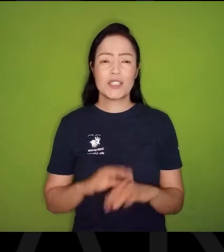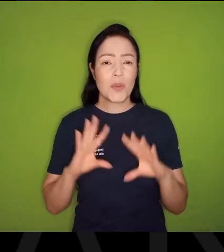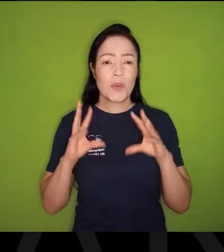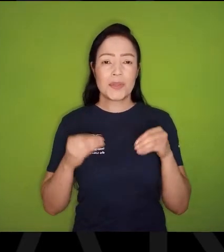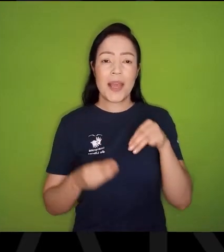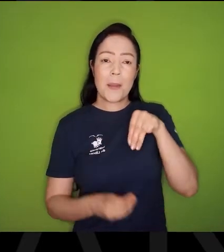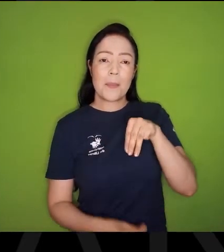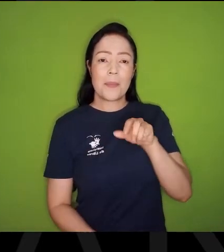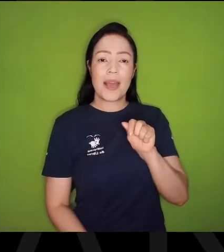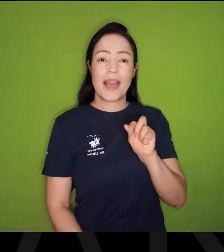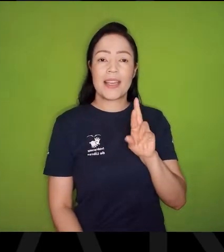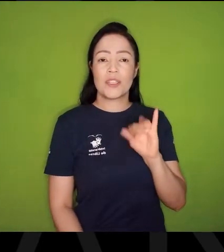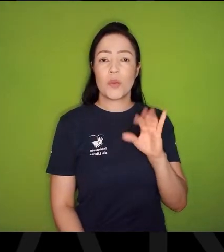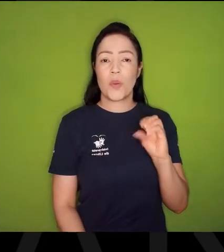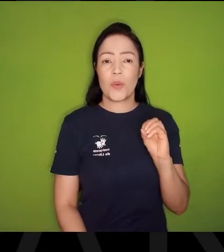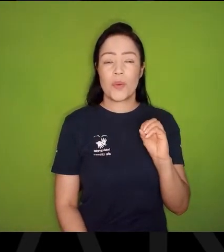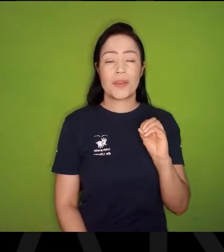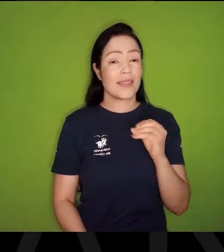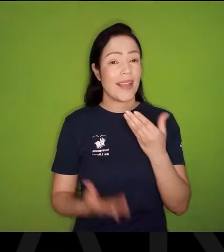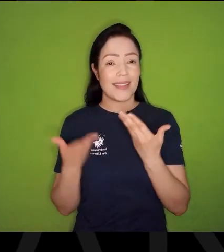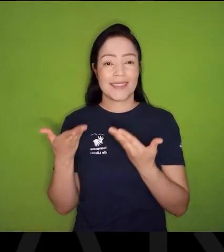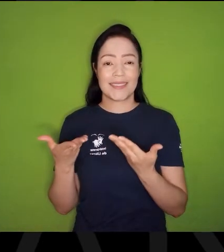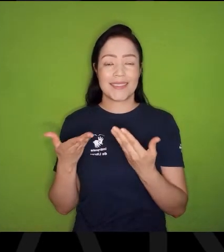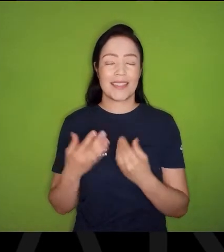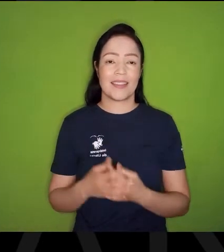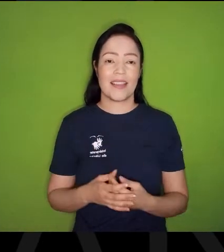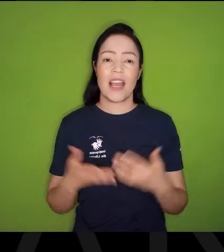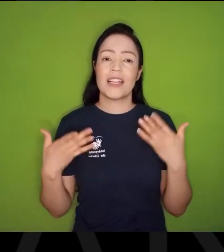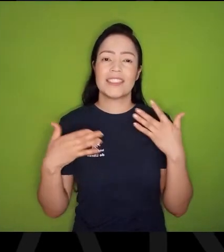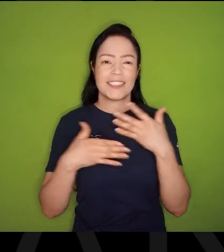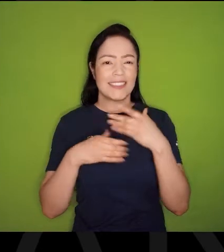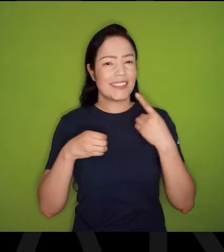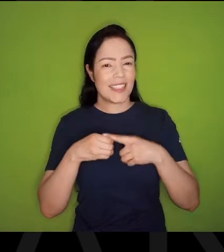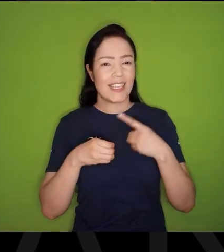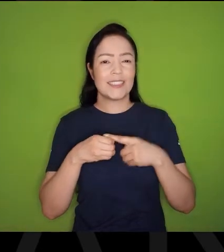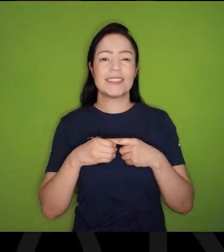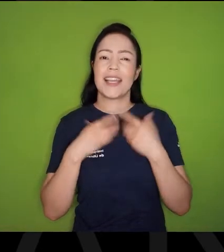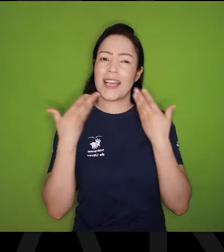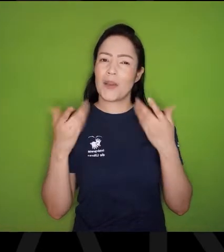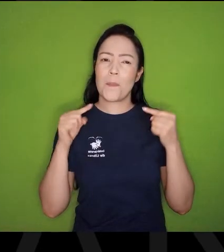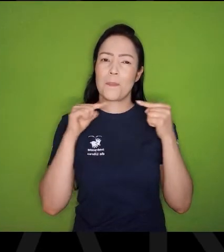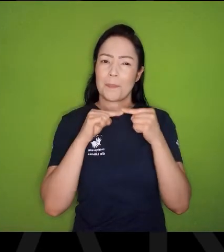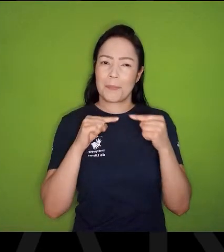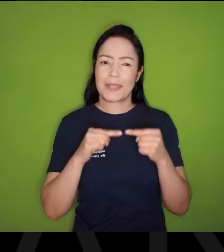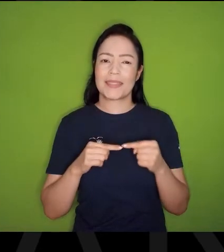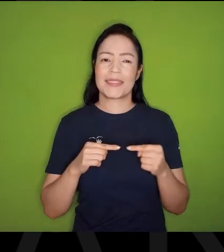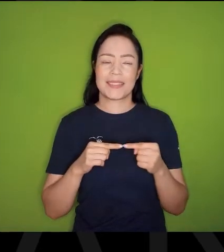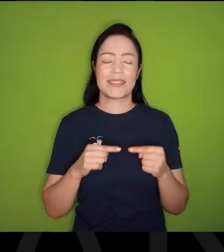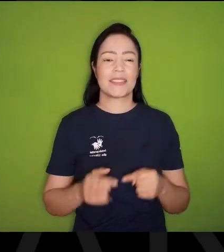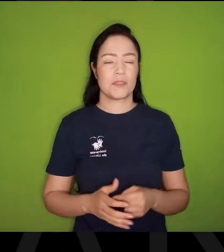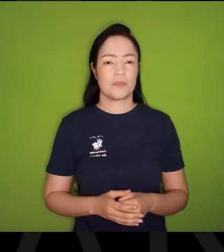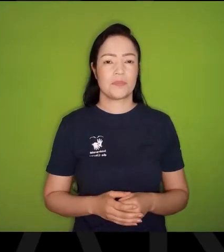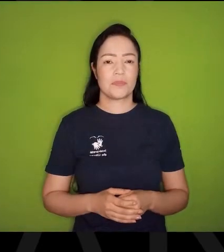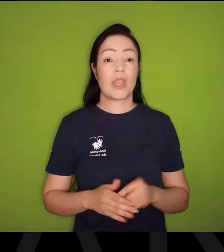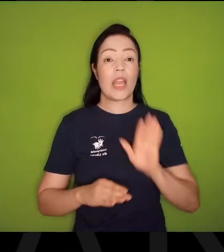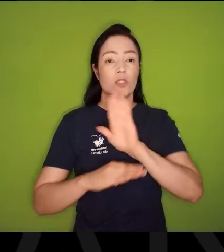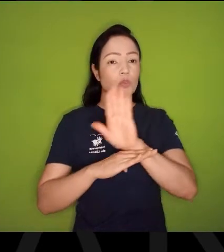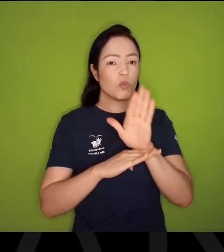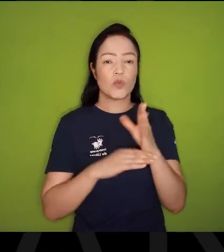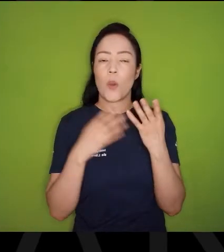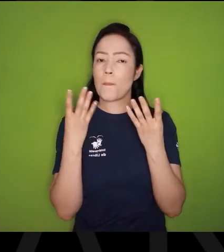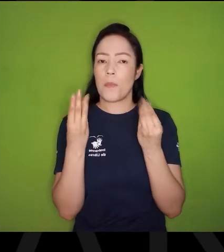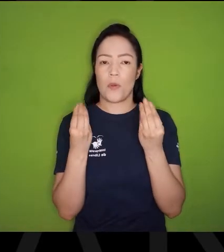o Mário de Andrade está aqui, Essa cidade é muito Mário de Andrade, Mário de Andrade deu uma contribuição